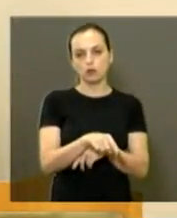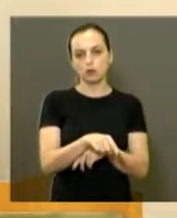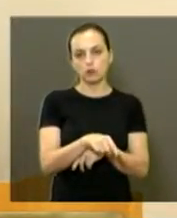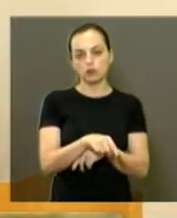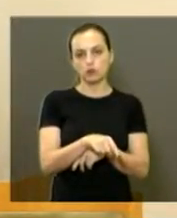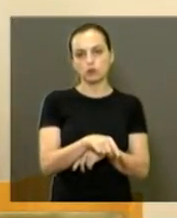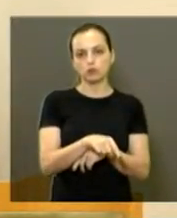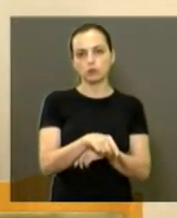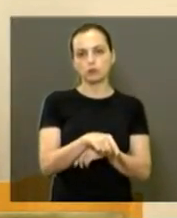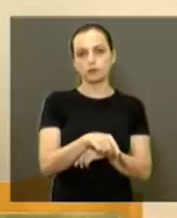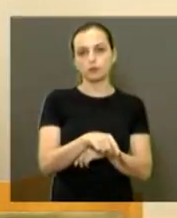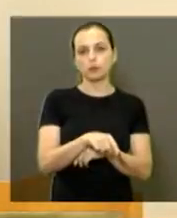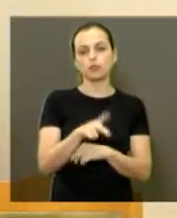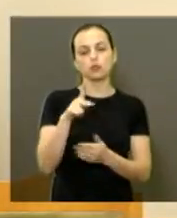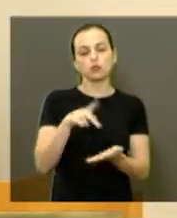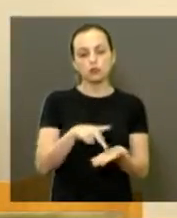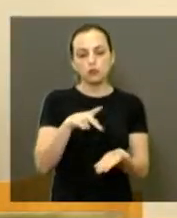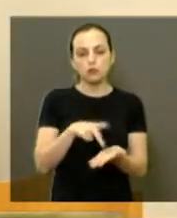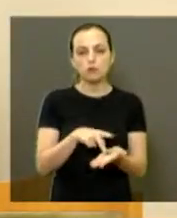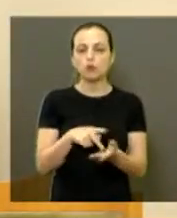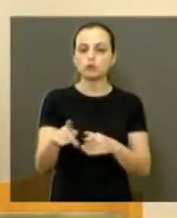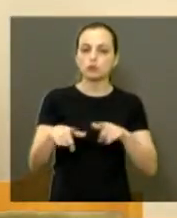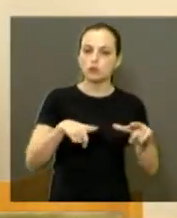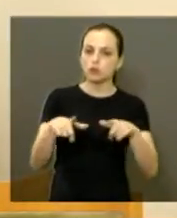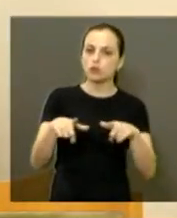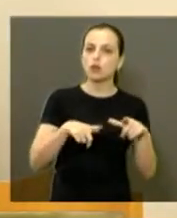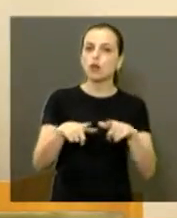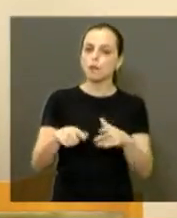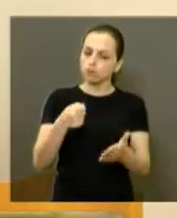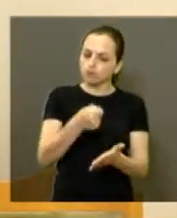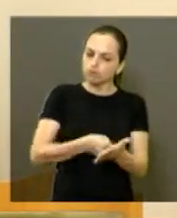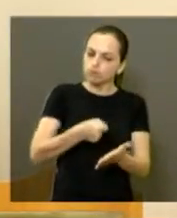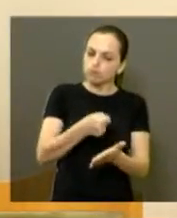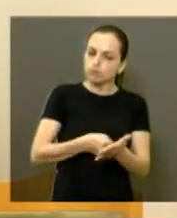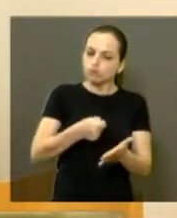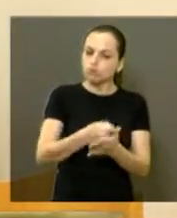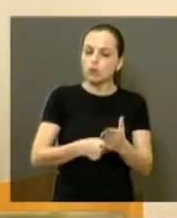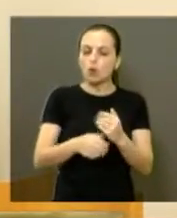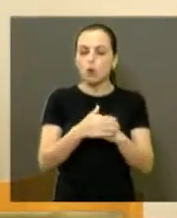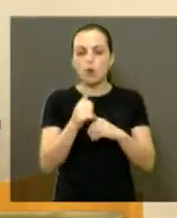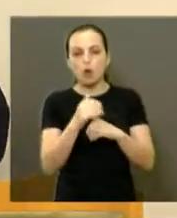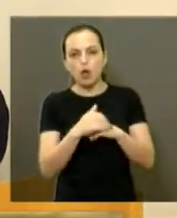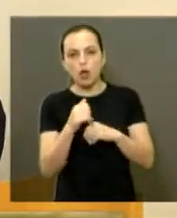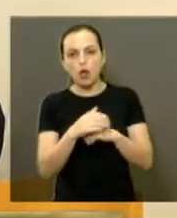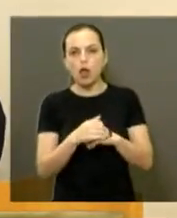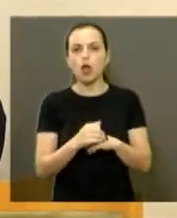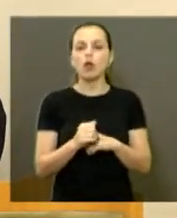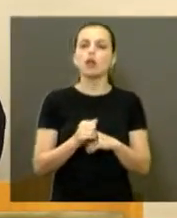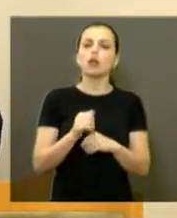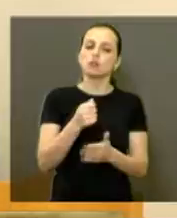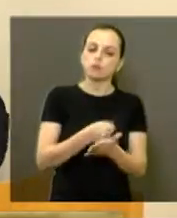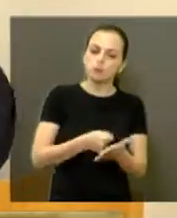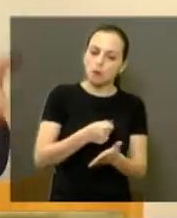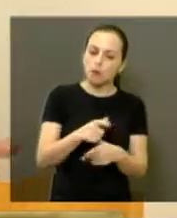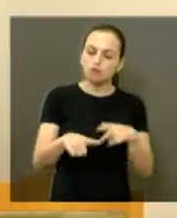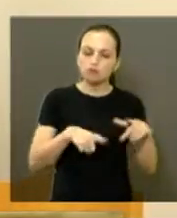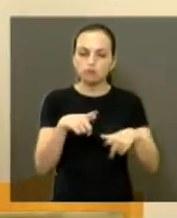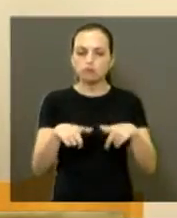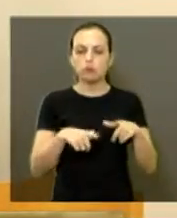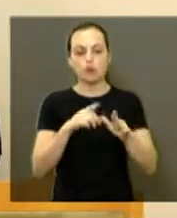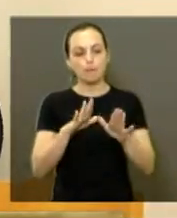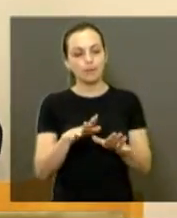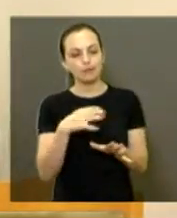que, com certeza, trabalham a finco, com carinho, com dedicação, mas as